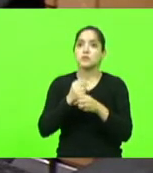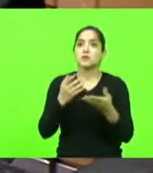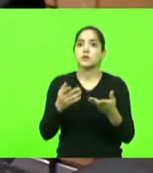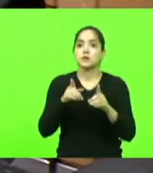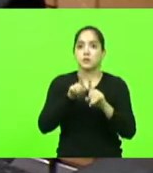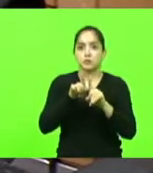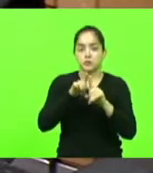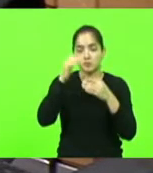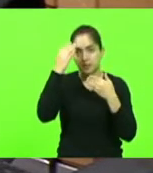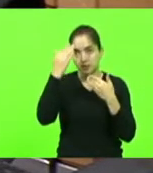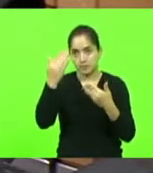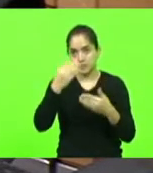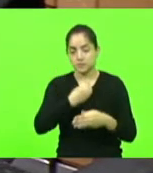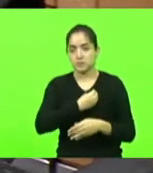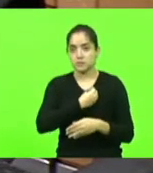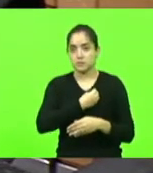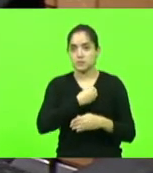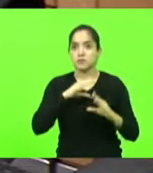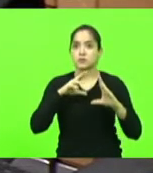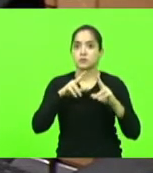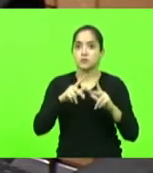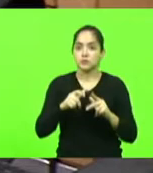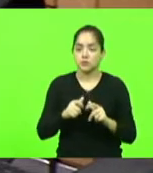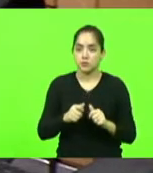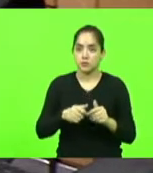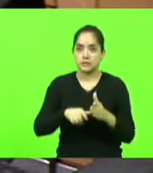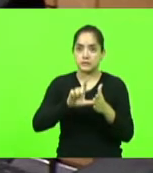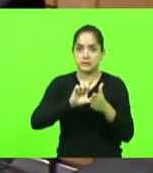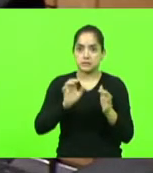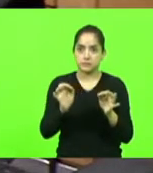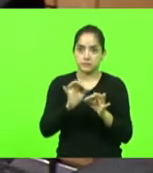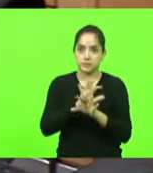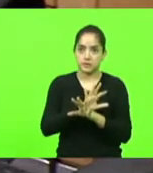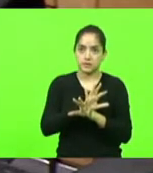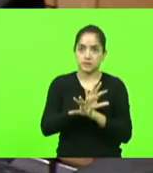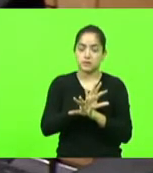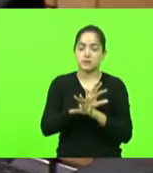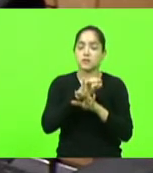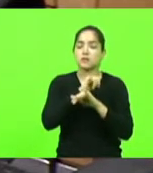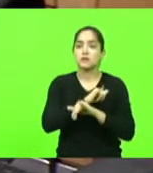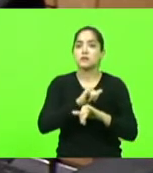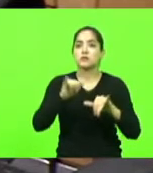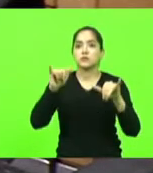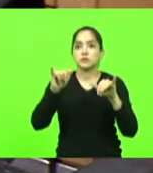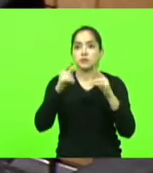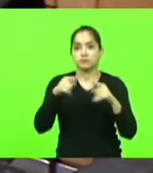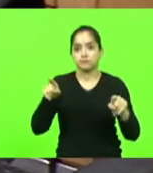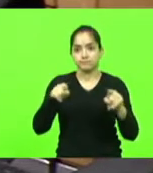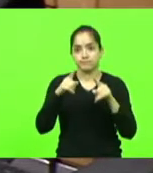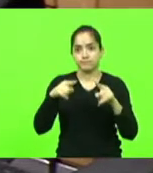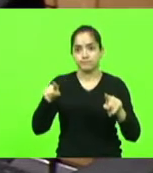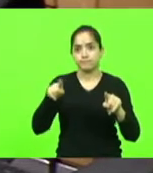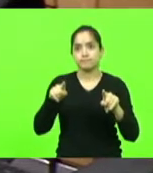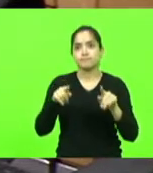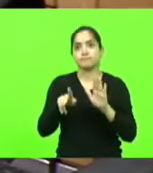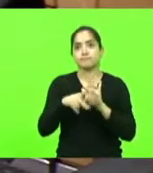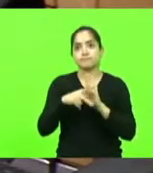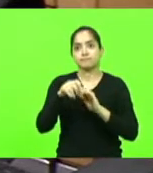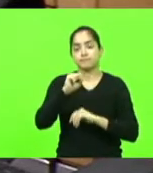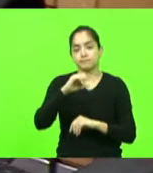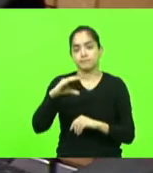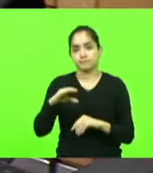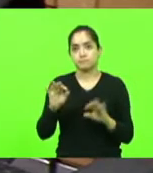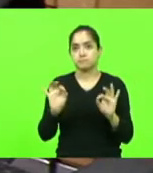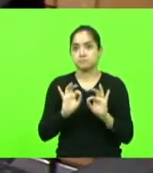agradeceu a presença de todos, antes de encerrar, anunciou a execução do hino de Santa Catarina. Nada mais